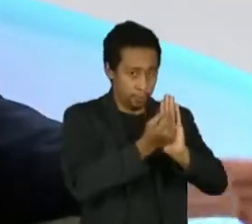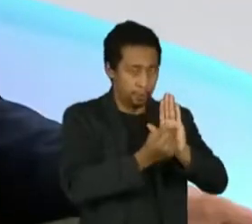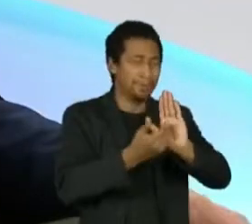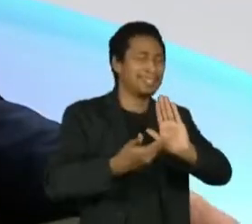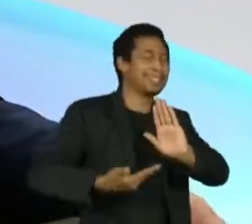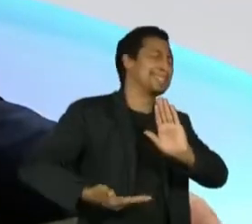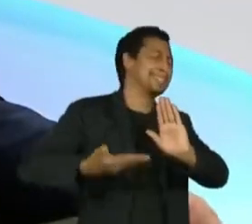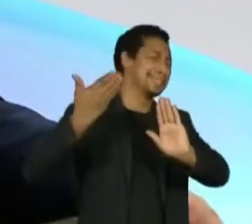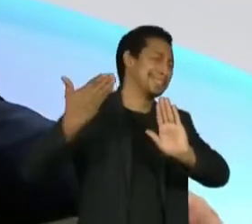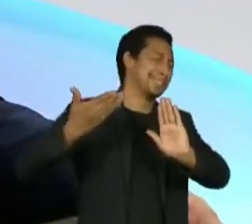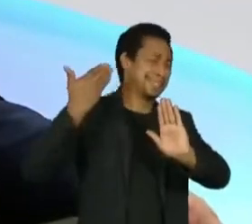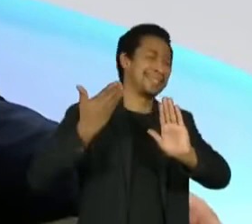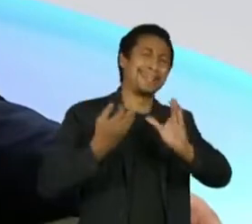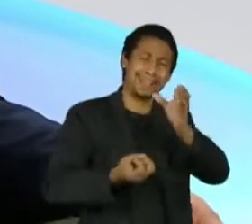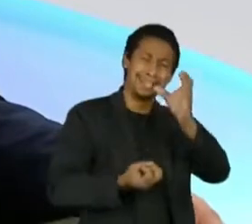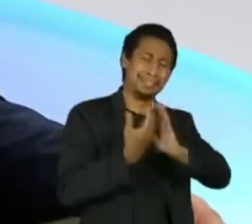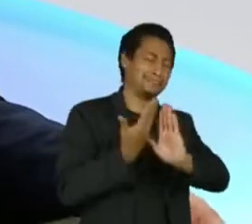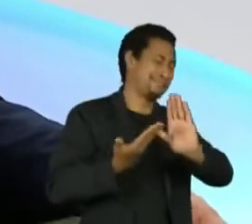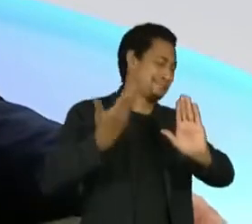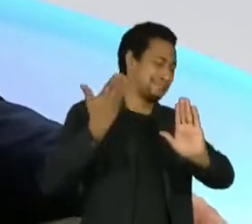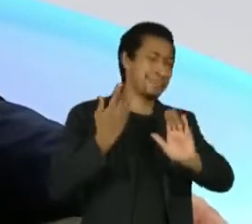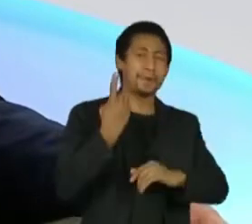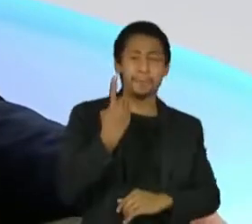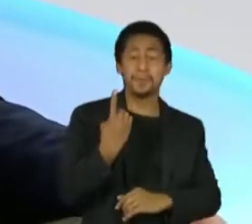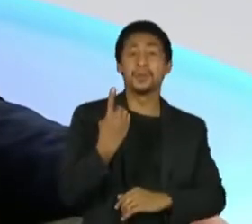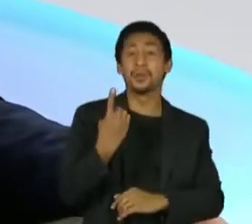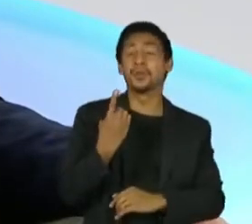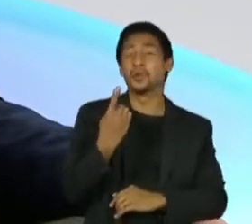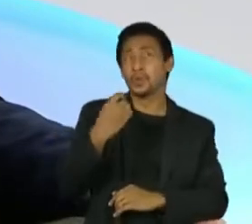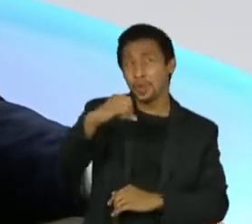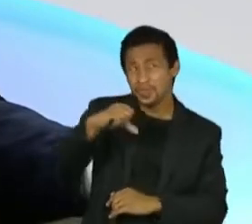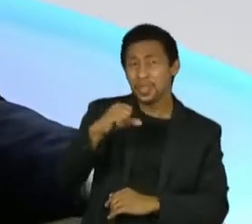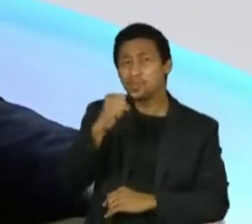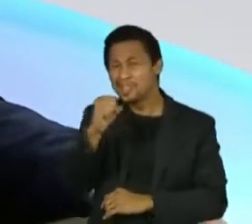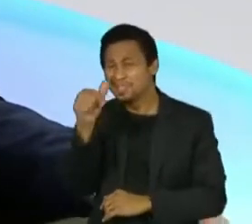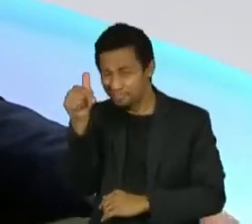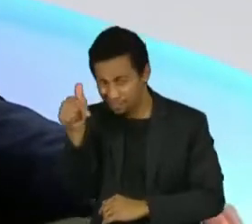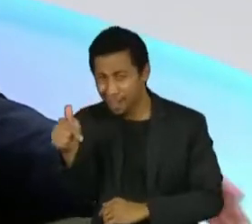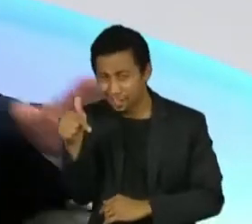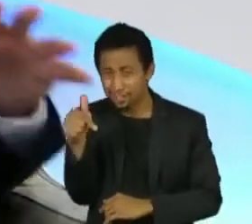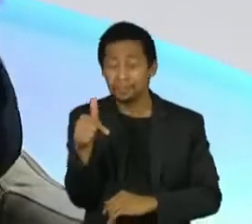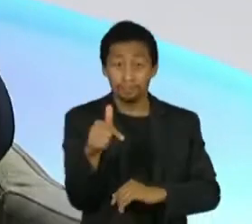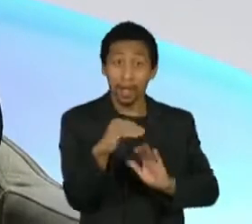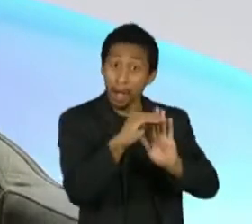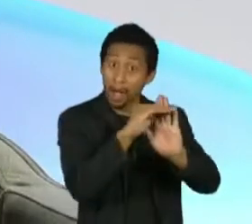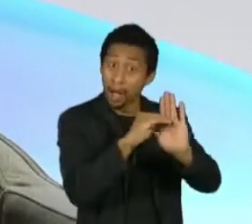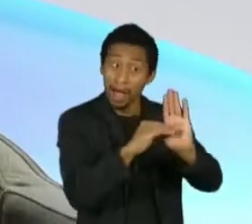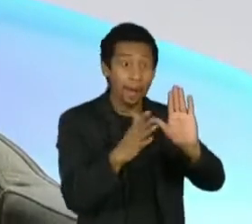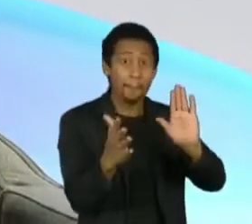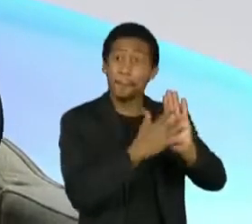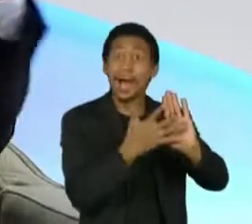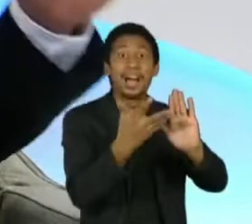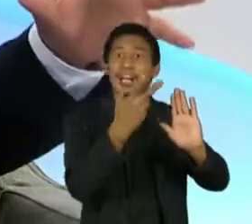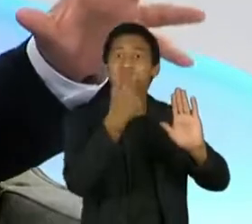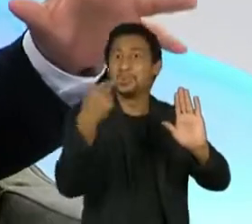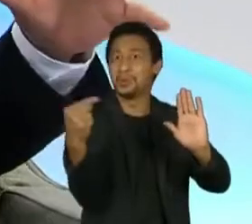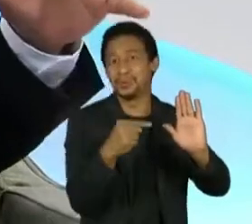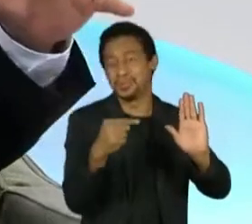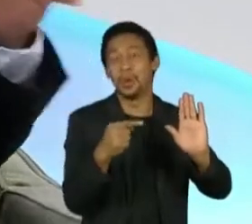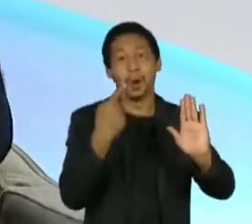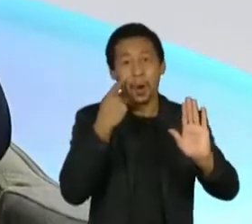em 1987, tinha uma lógica maravilhosa, que era o seguinte, olha, nós vamos ter o plano